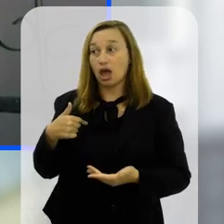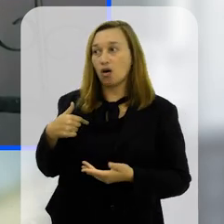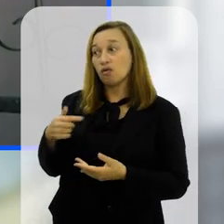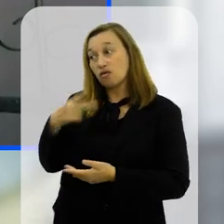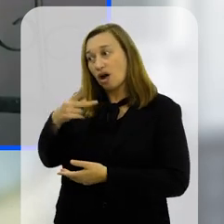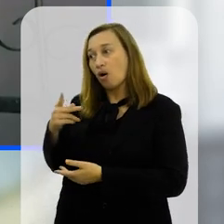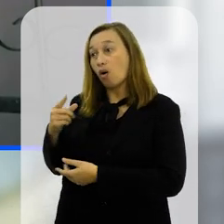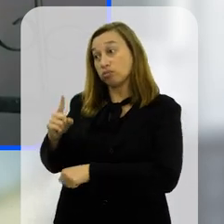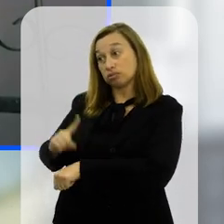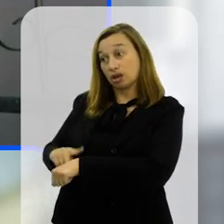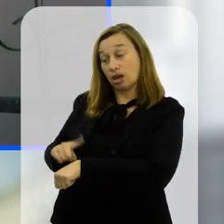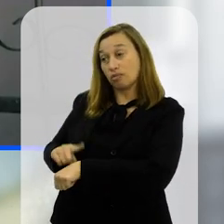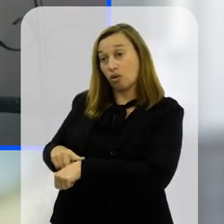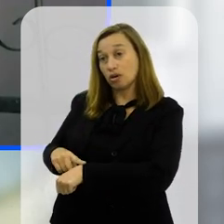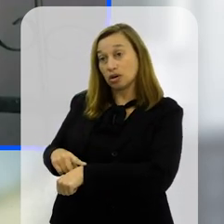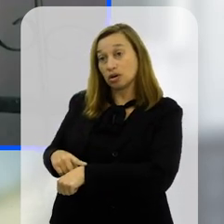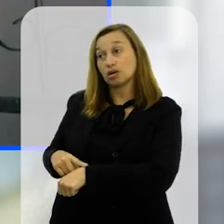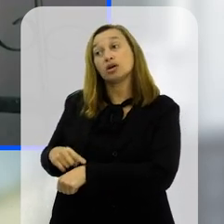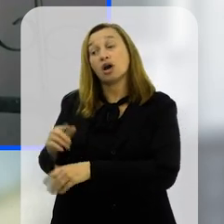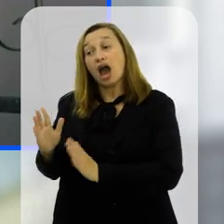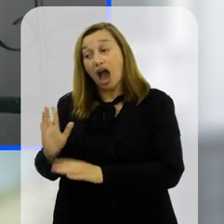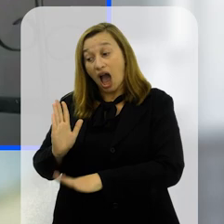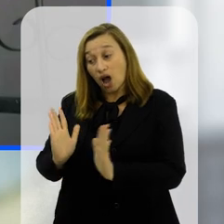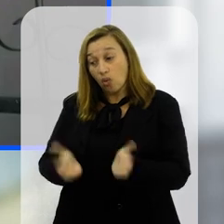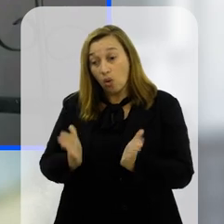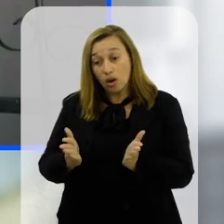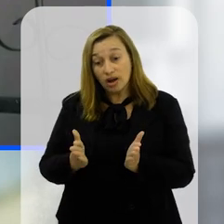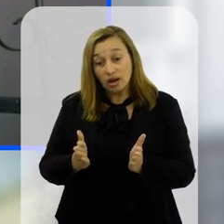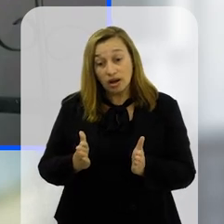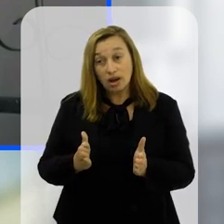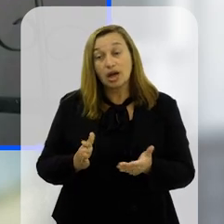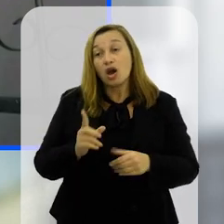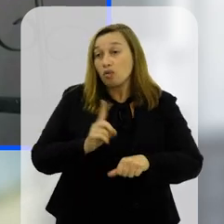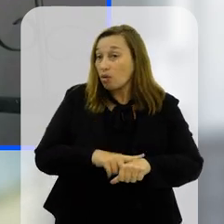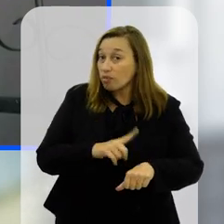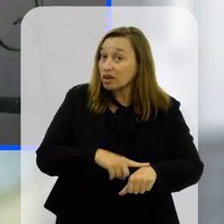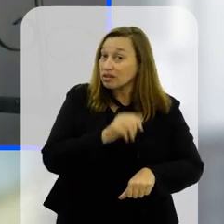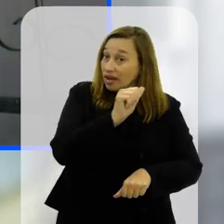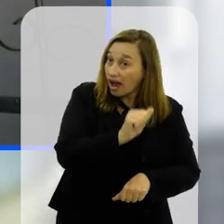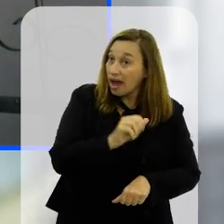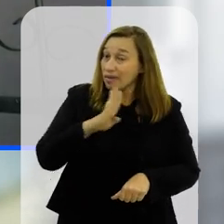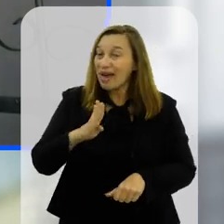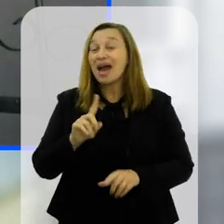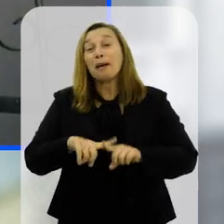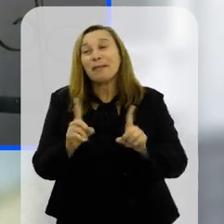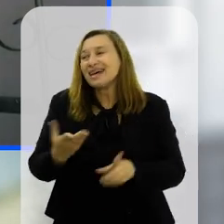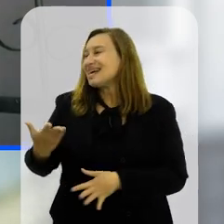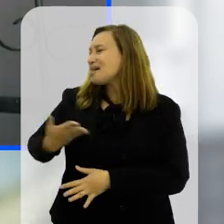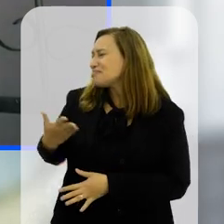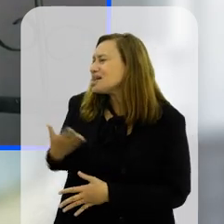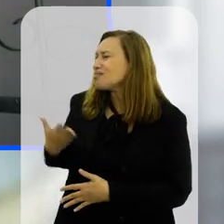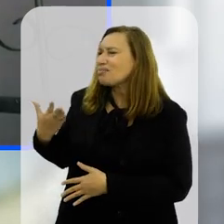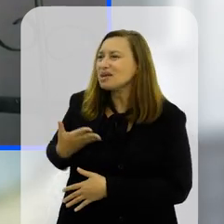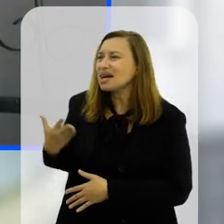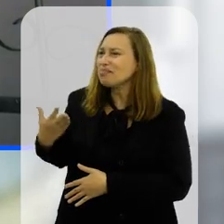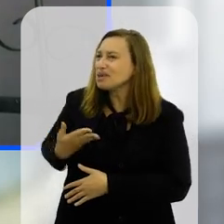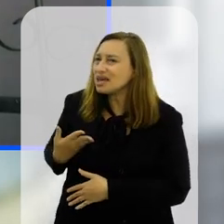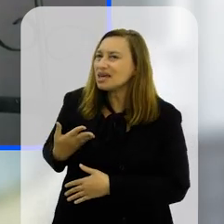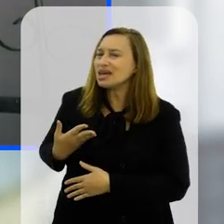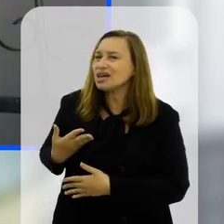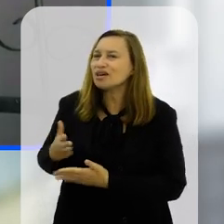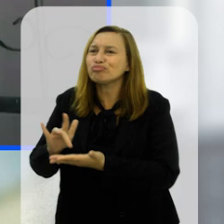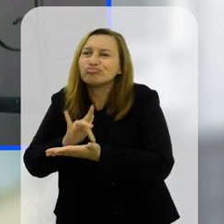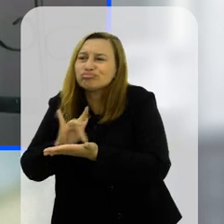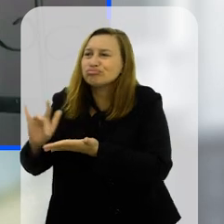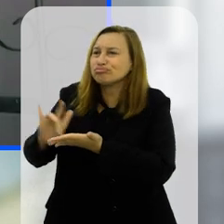tempo, né? Ó, temos um momento é o momento disso, o momento daquilo Ah, mas os meus amigos tem sempre os amigos, né? Meus